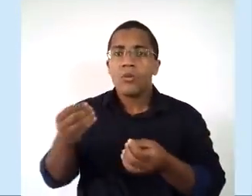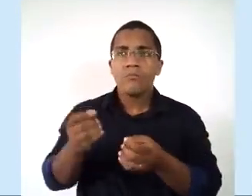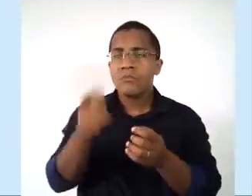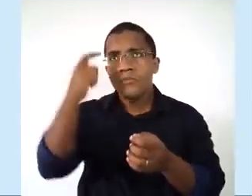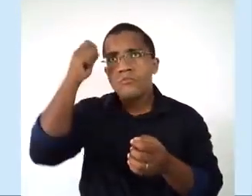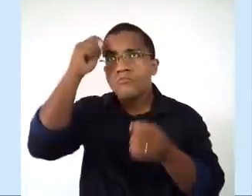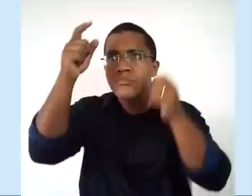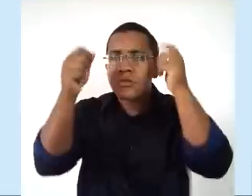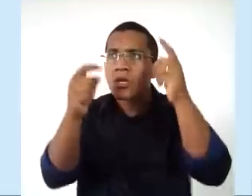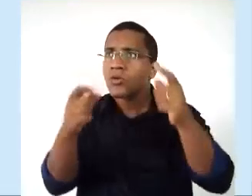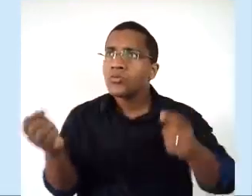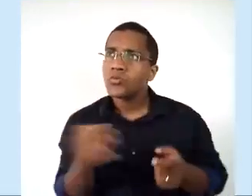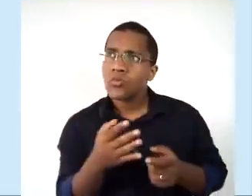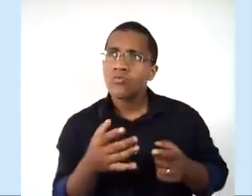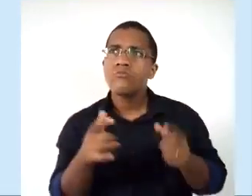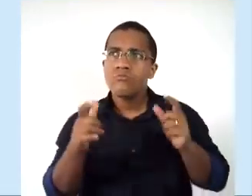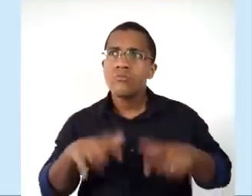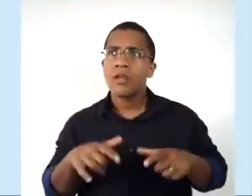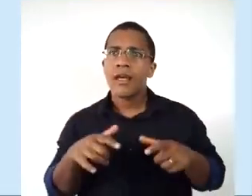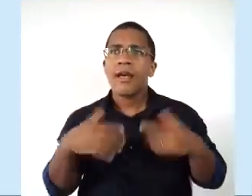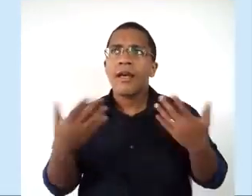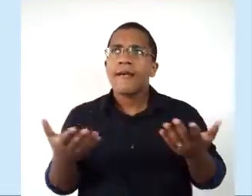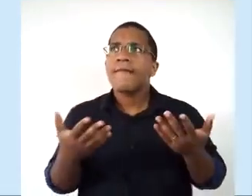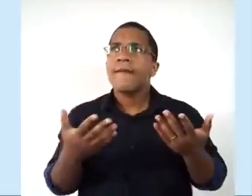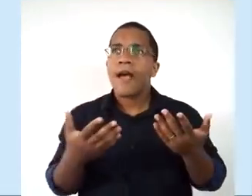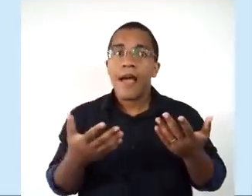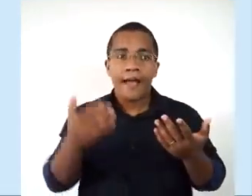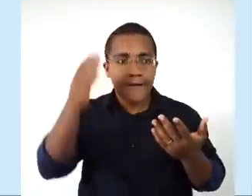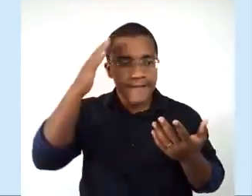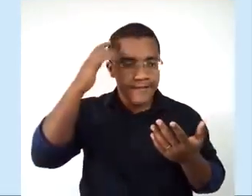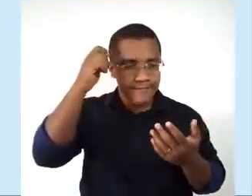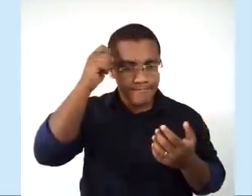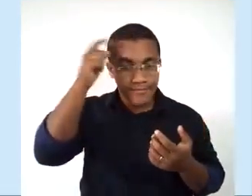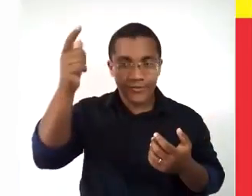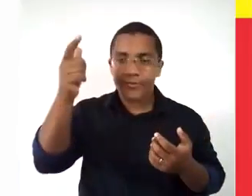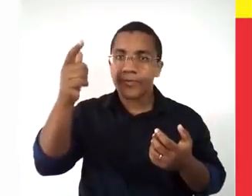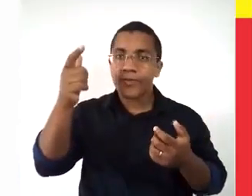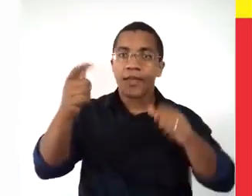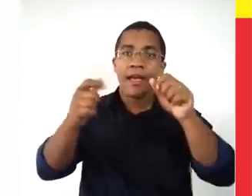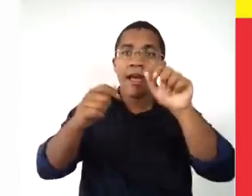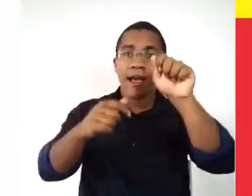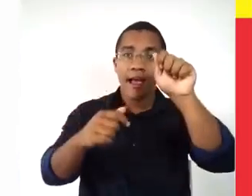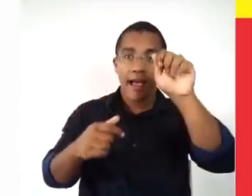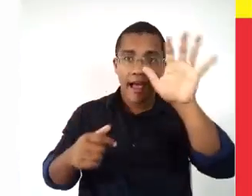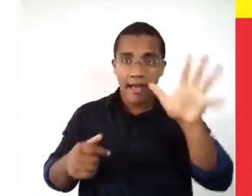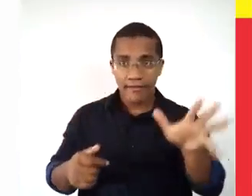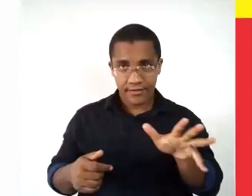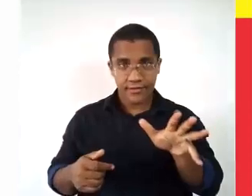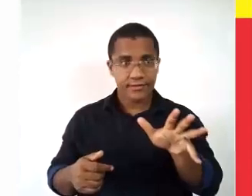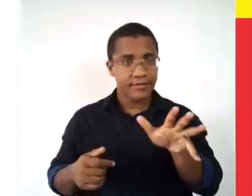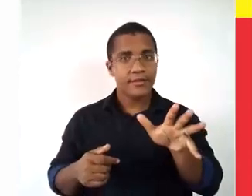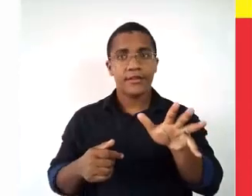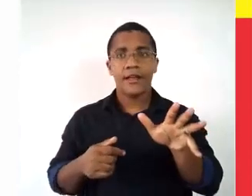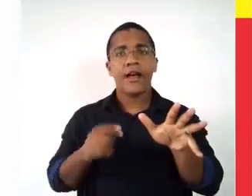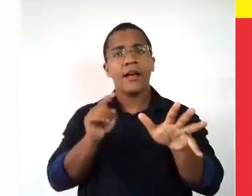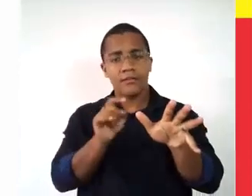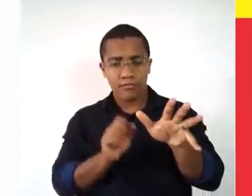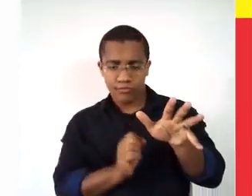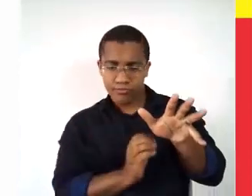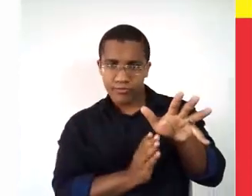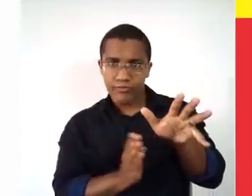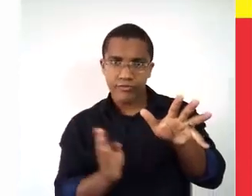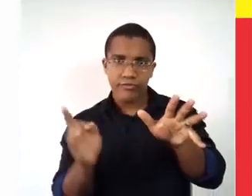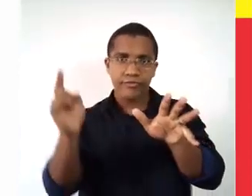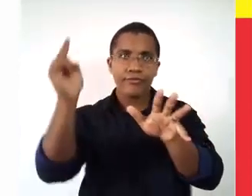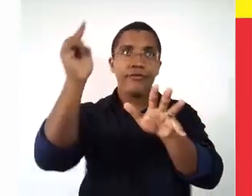nessas Índias. E aí, foi a ideia que eles tiveram de contornar a África. Então, nessa imagem que vocês estão vendo aí, a vai dividir em dois